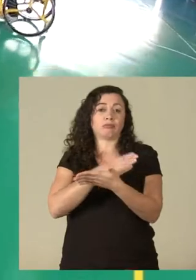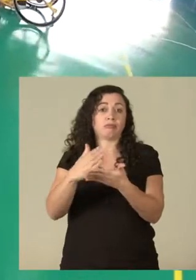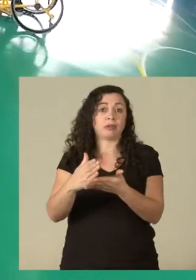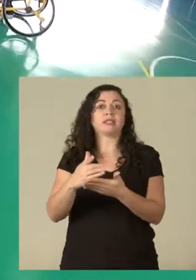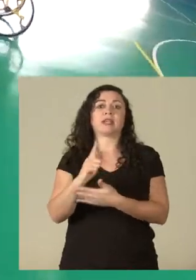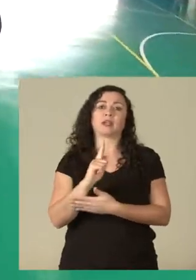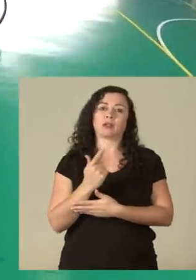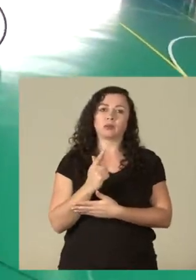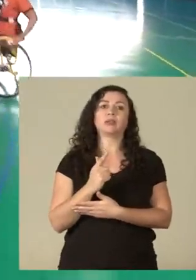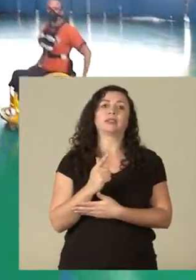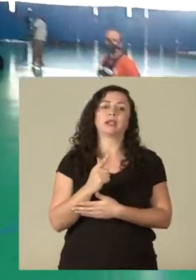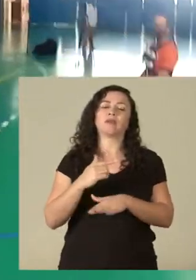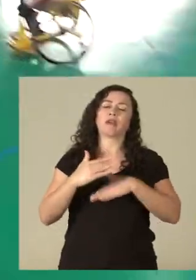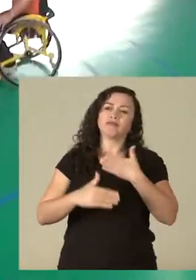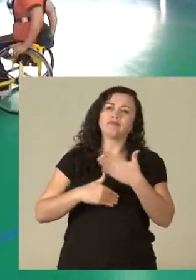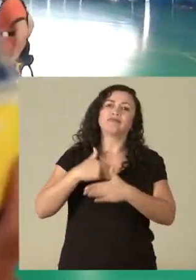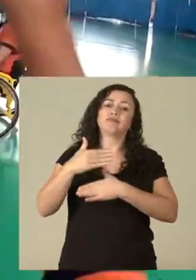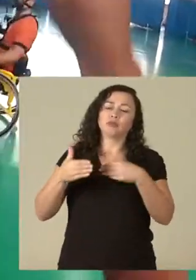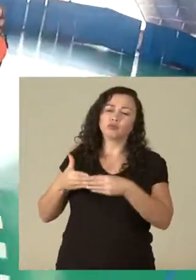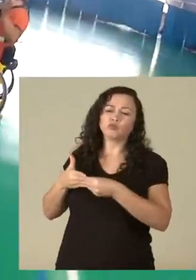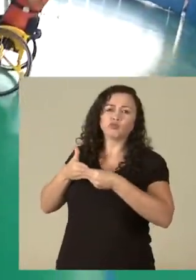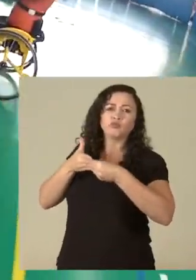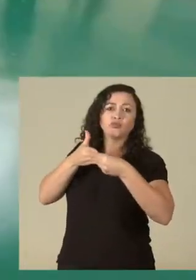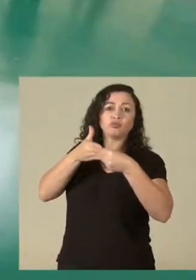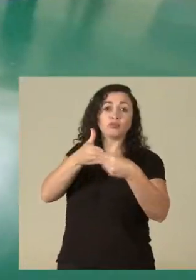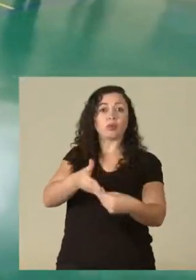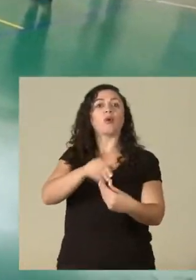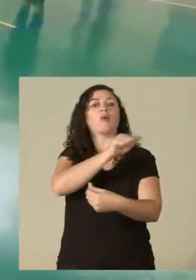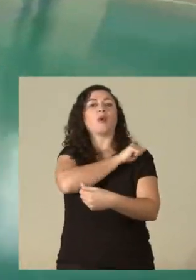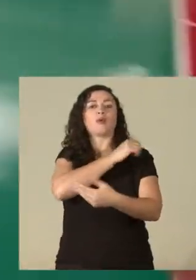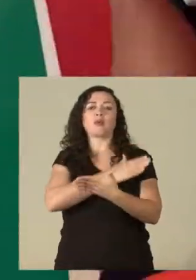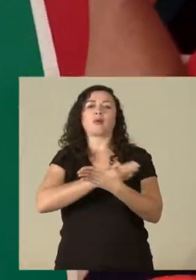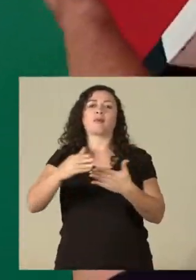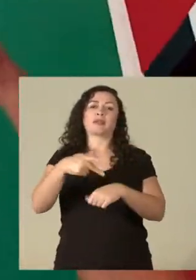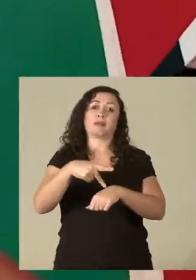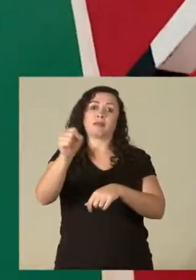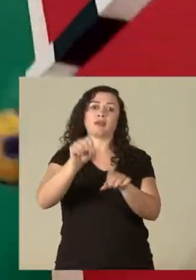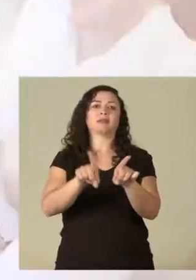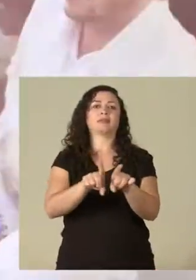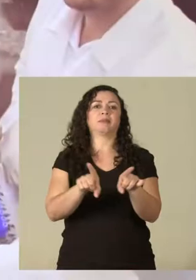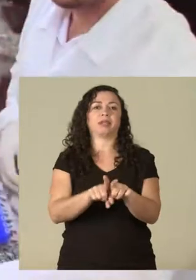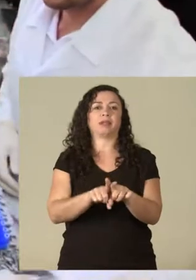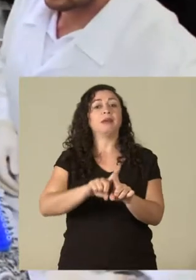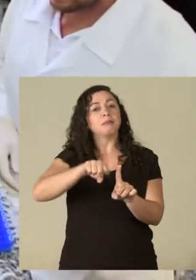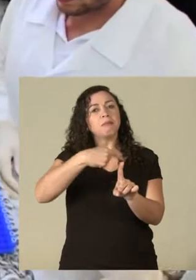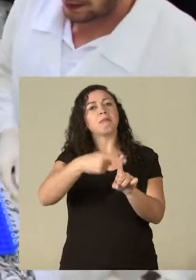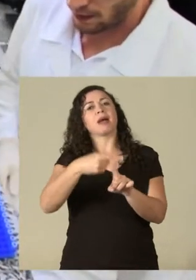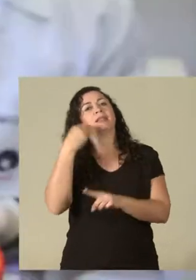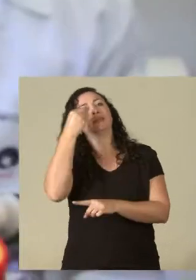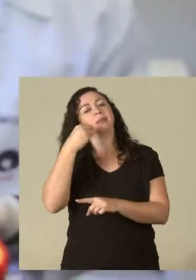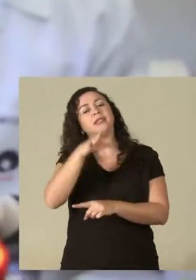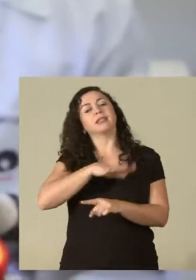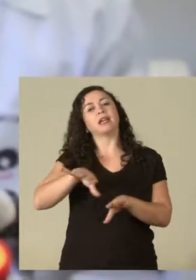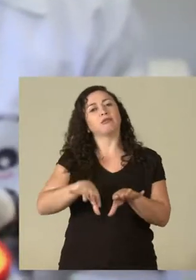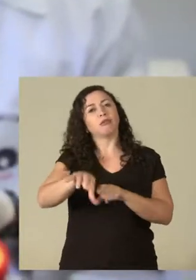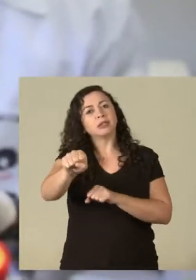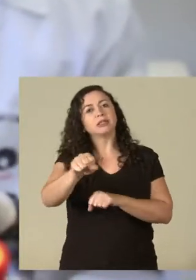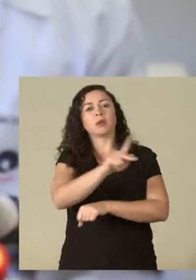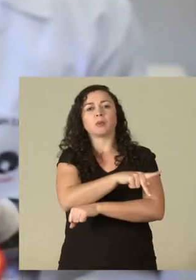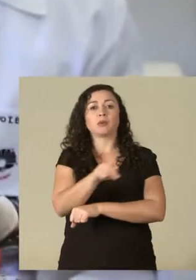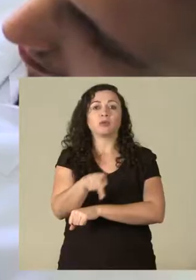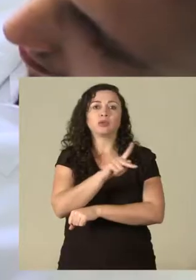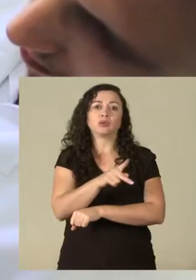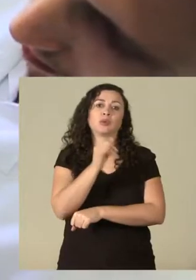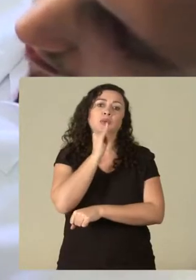vezes acabam conduzindo o aluno para a pós-graduação, mas também experiências na área de formação na docência, como por